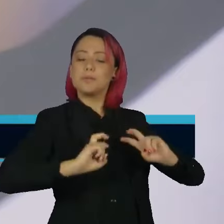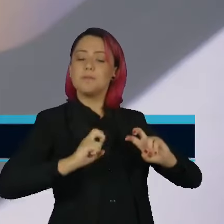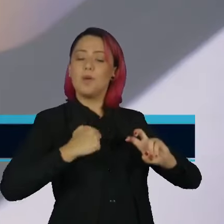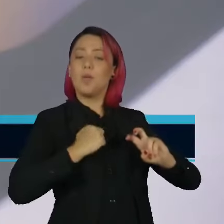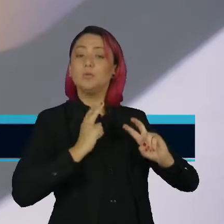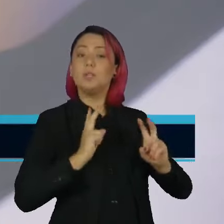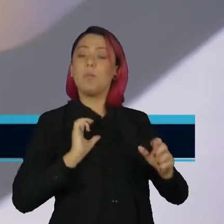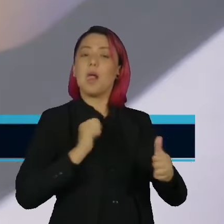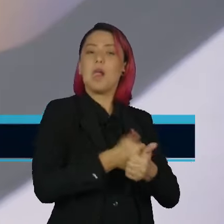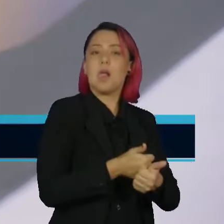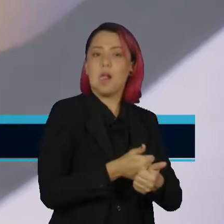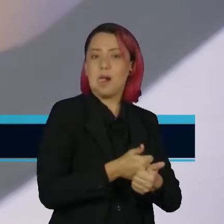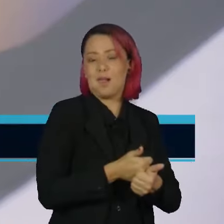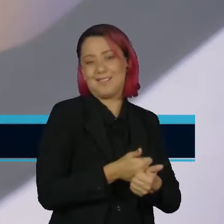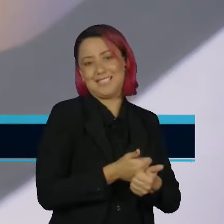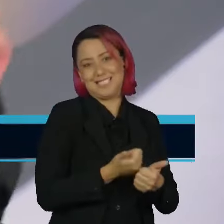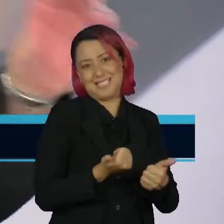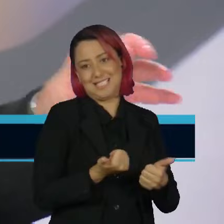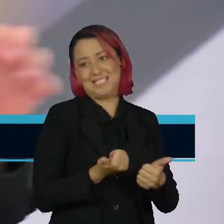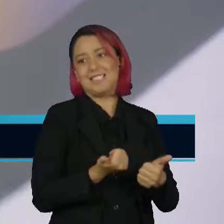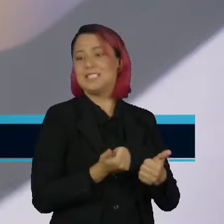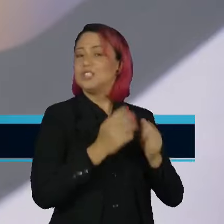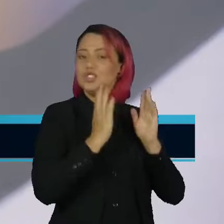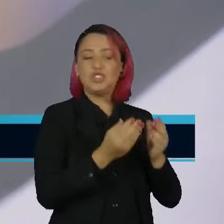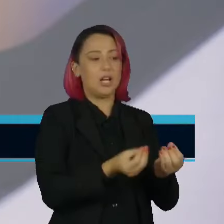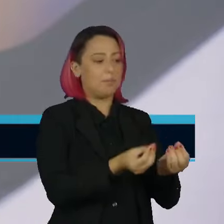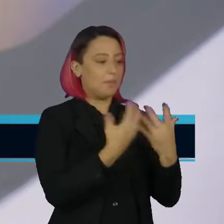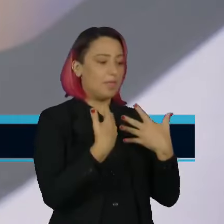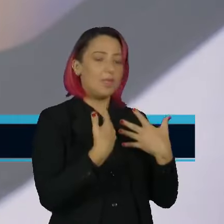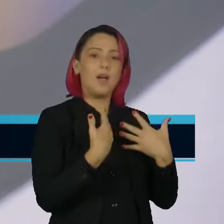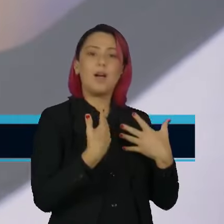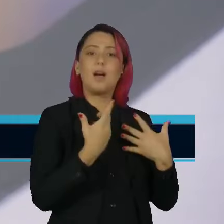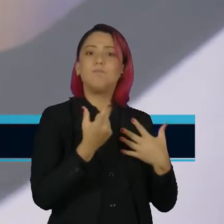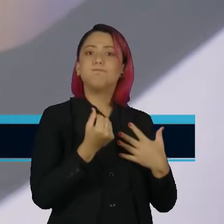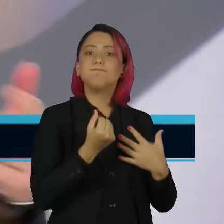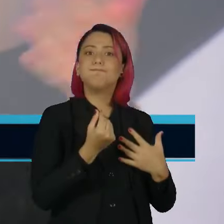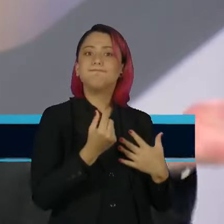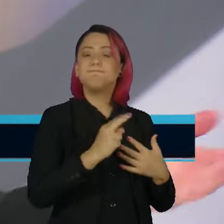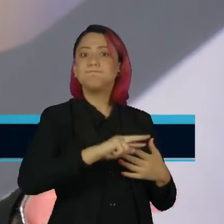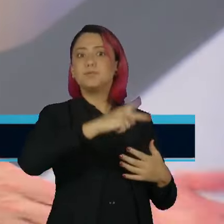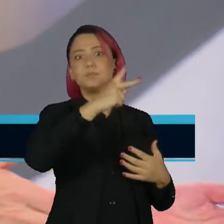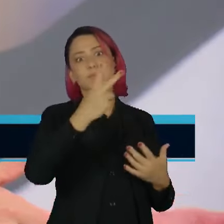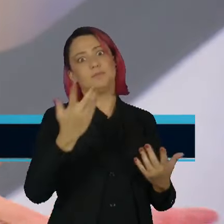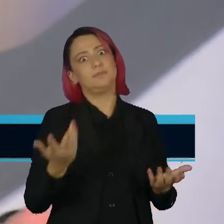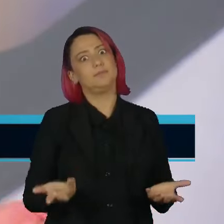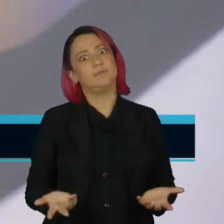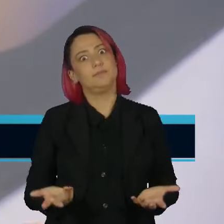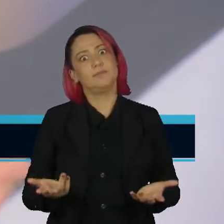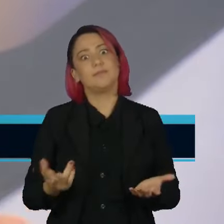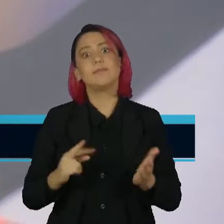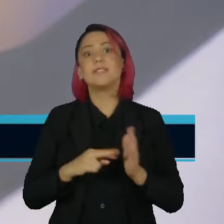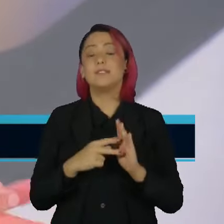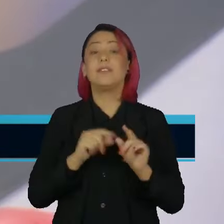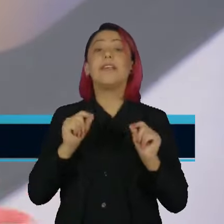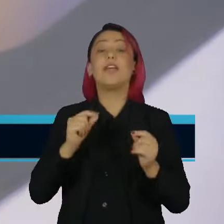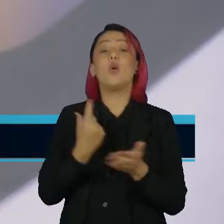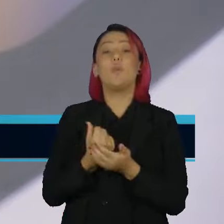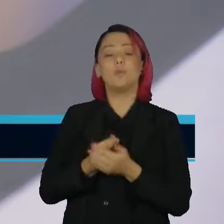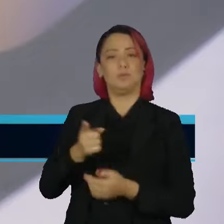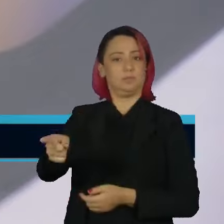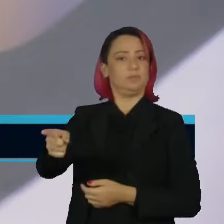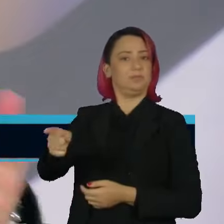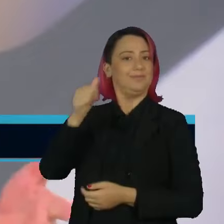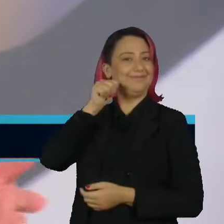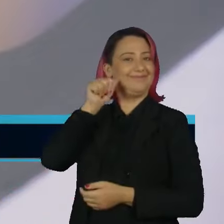algoritmo, já identifica você como um cliente que está disposto a pagar mais caro. Moral da história, quem fez a compra foi ela e,